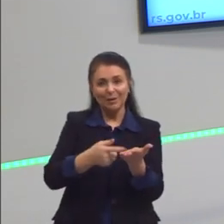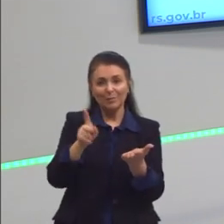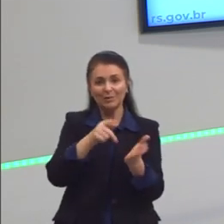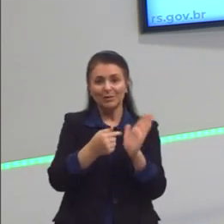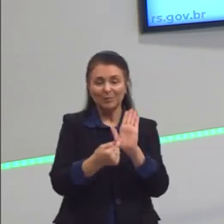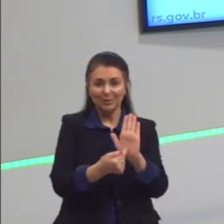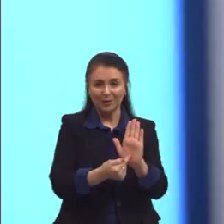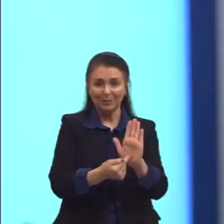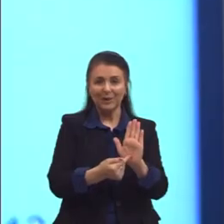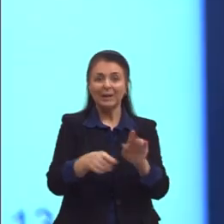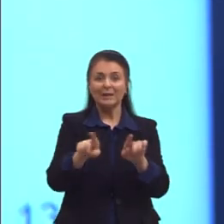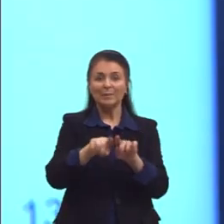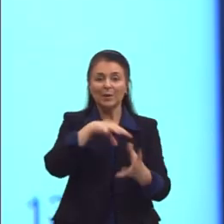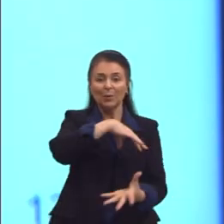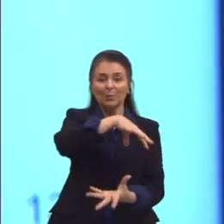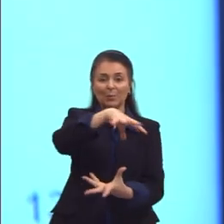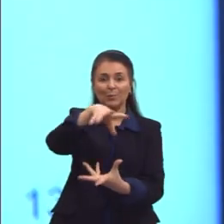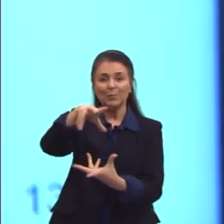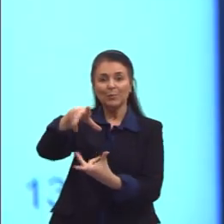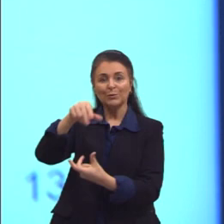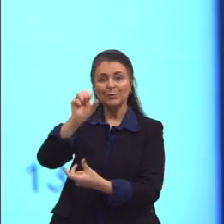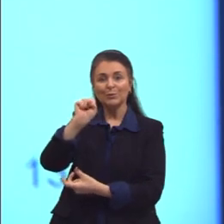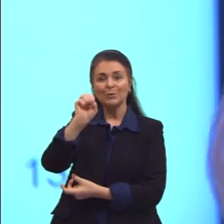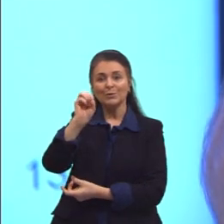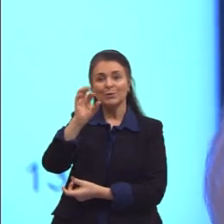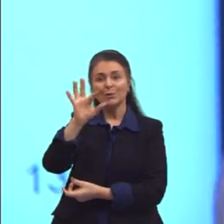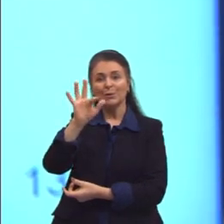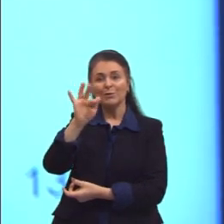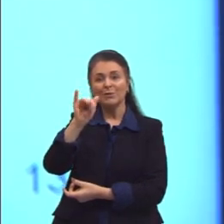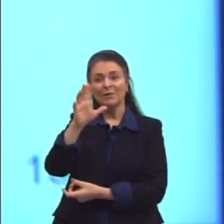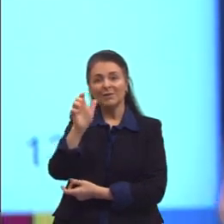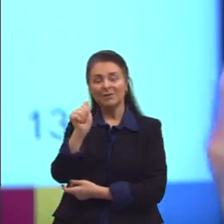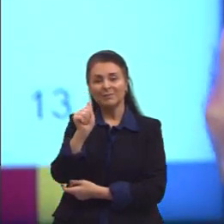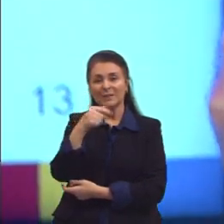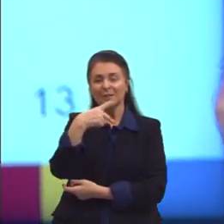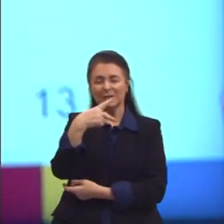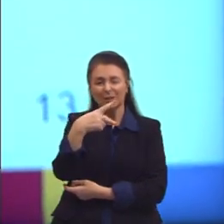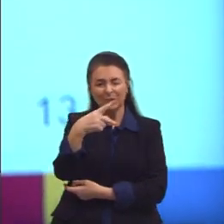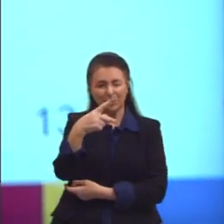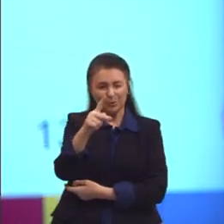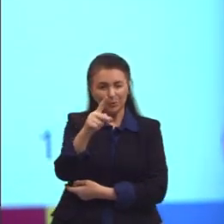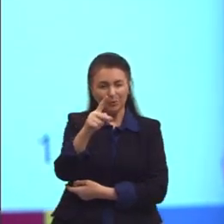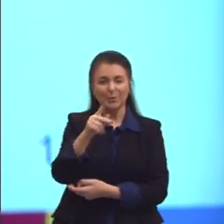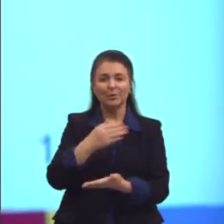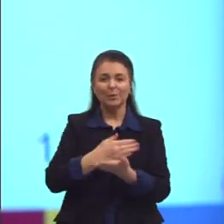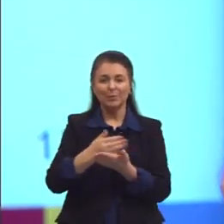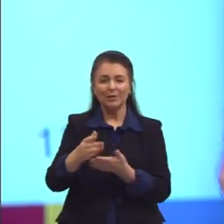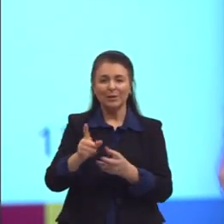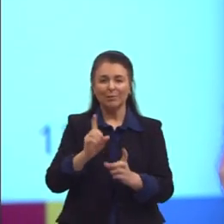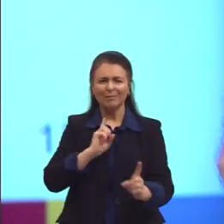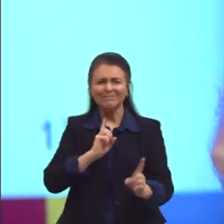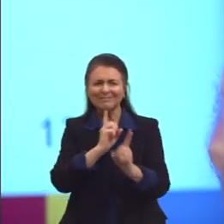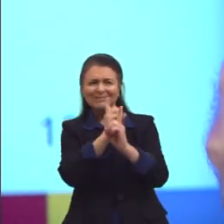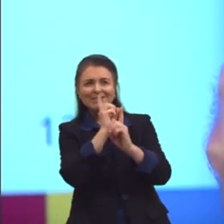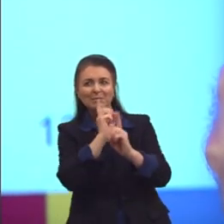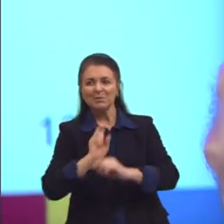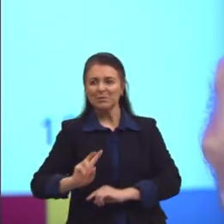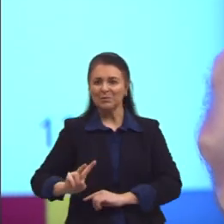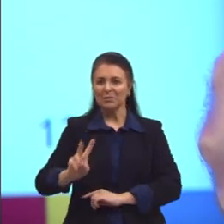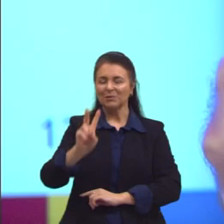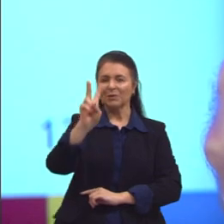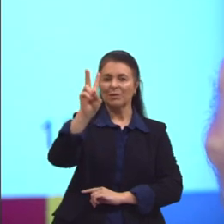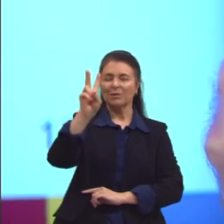O Mundo de Sofia. Então, se você está entrando na, começando a descobrir os valores